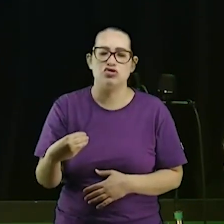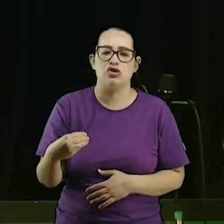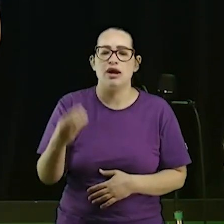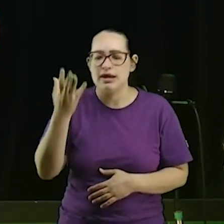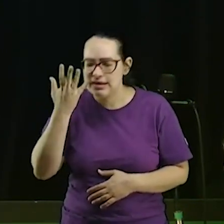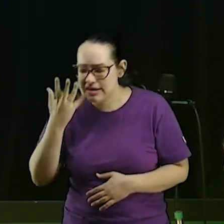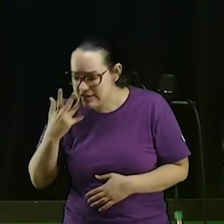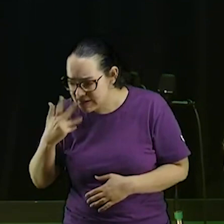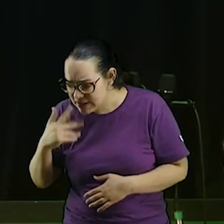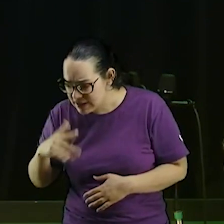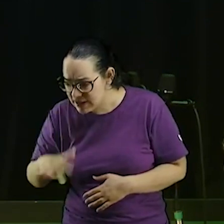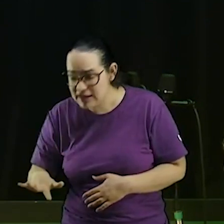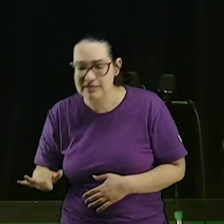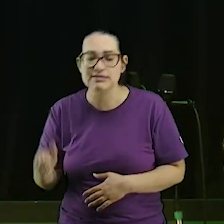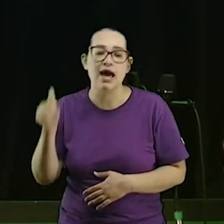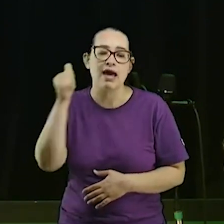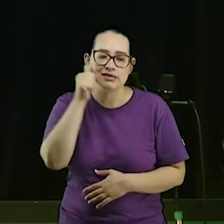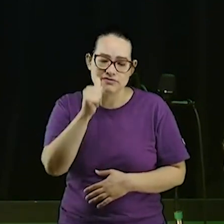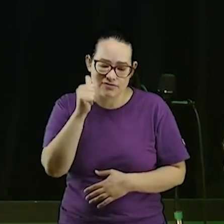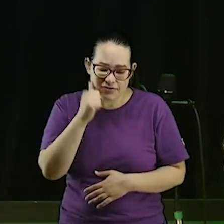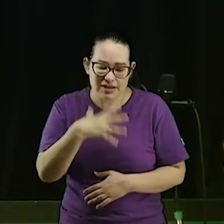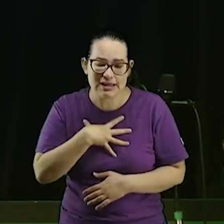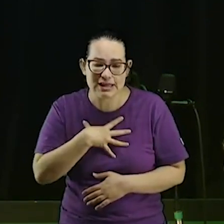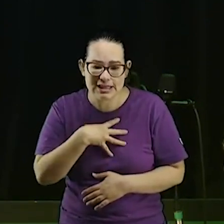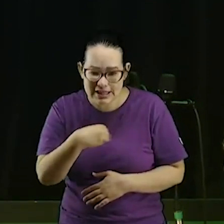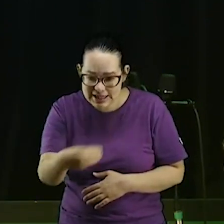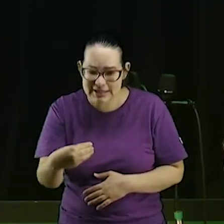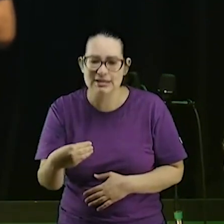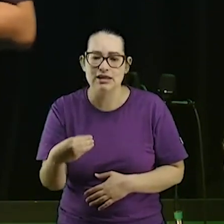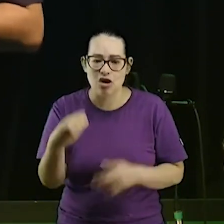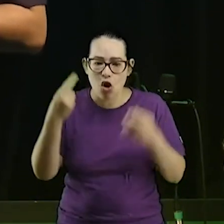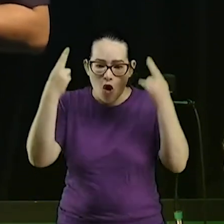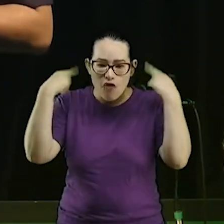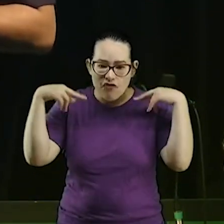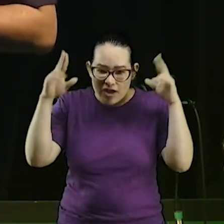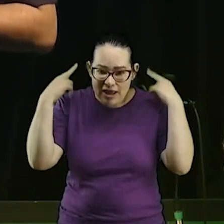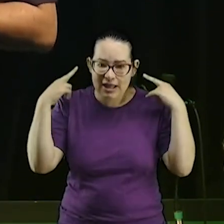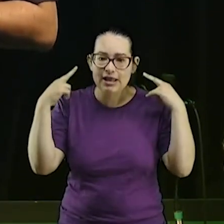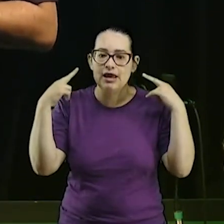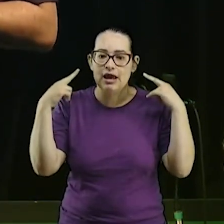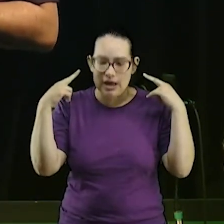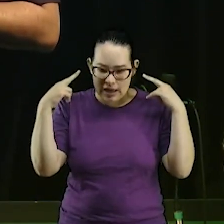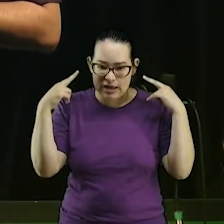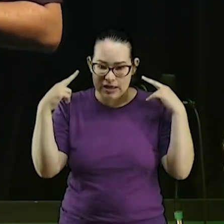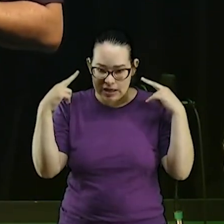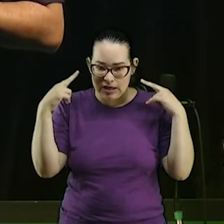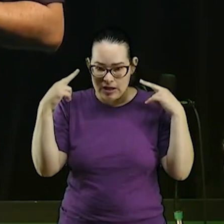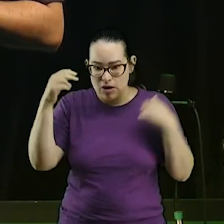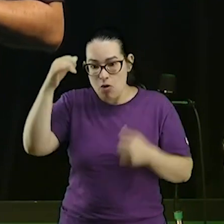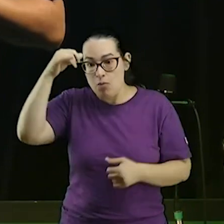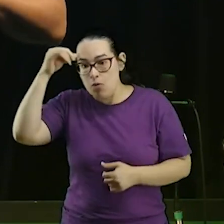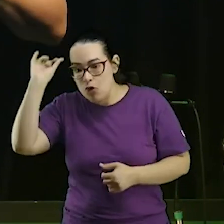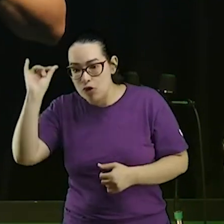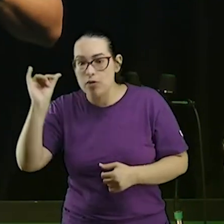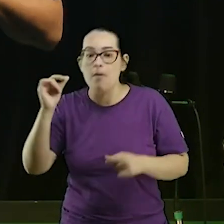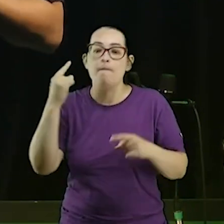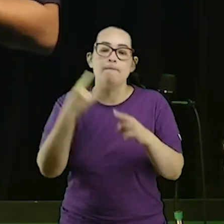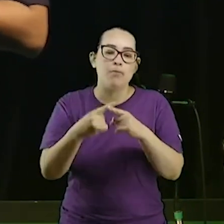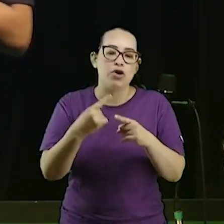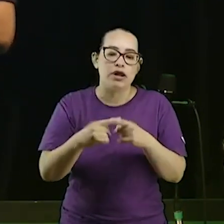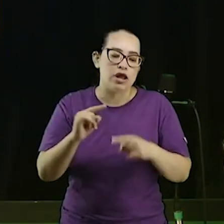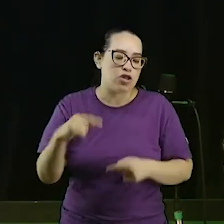e as nossas filhas as nossas ovelhas os nossos bois pois celebraremos uma